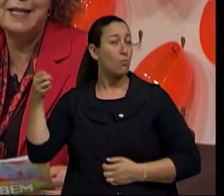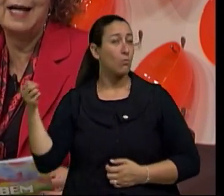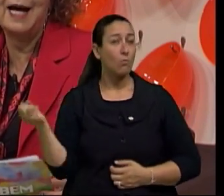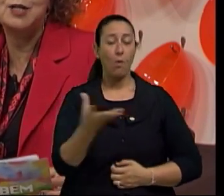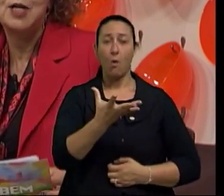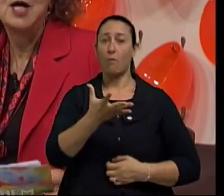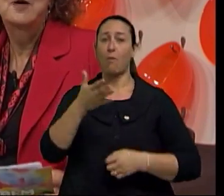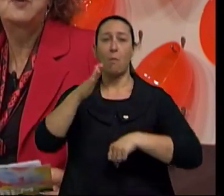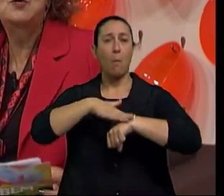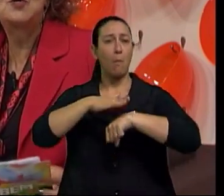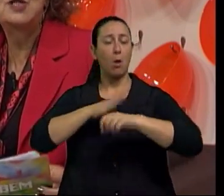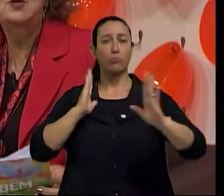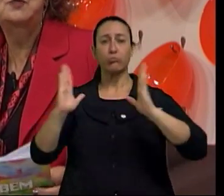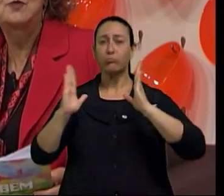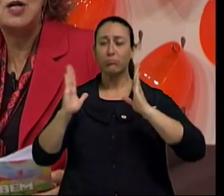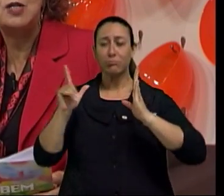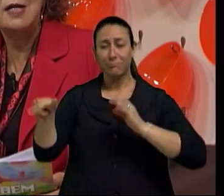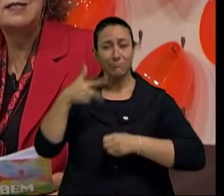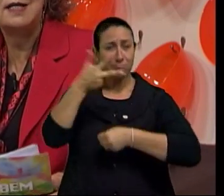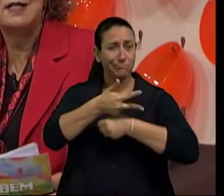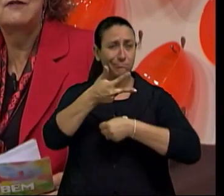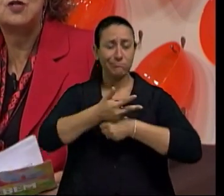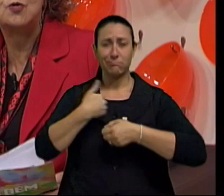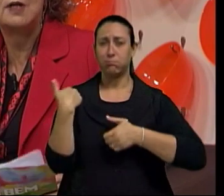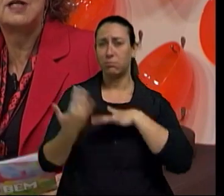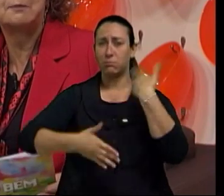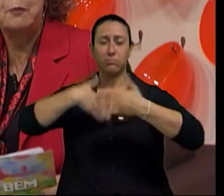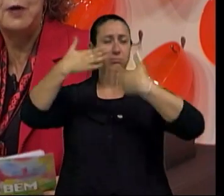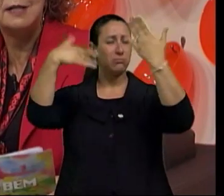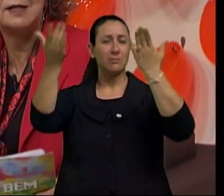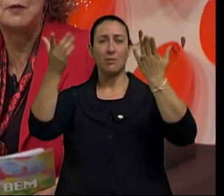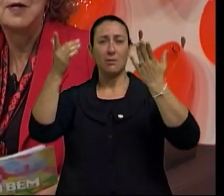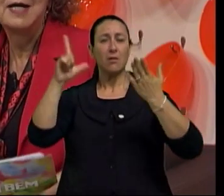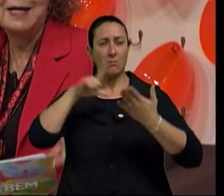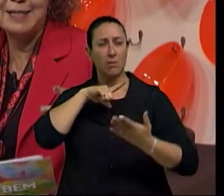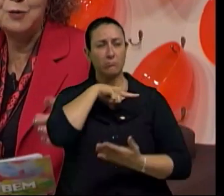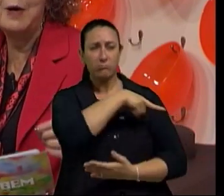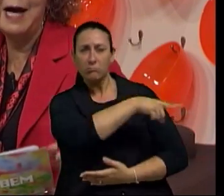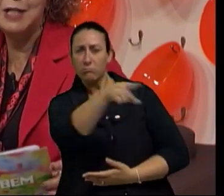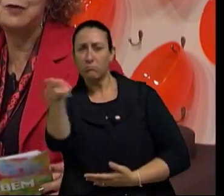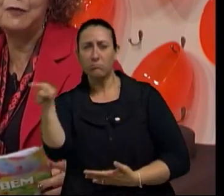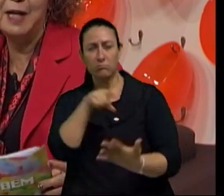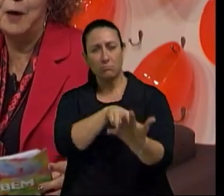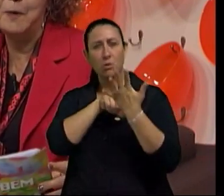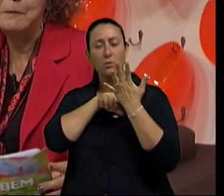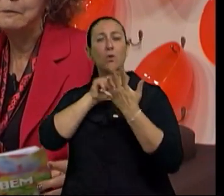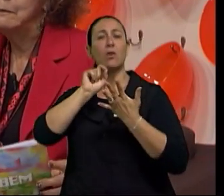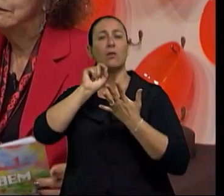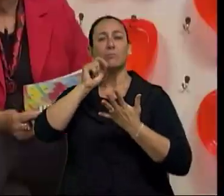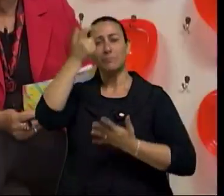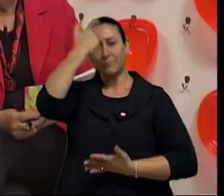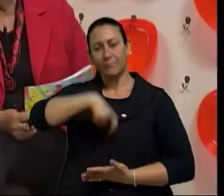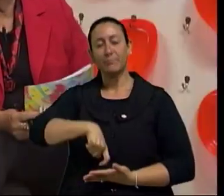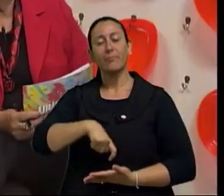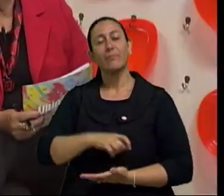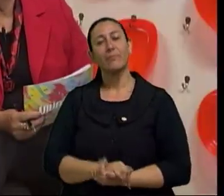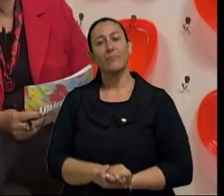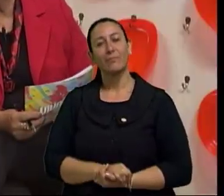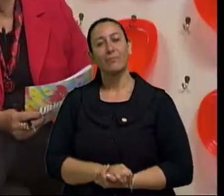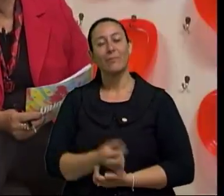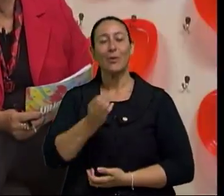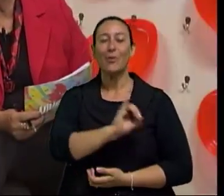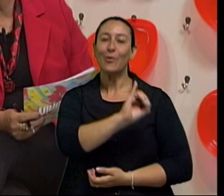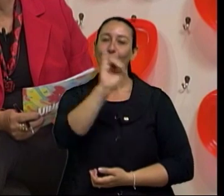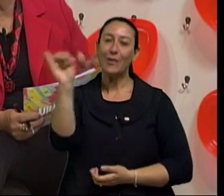da terceira idade, produzido por uma agência que teve ajuda da população na sua arte final. Olá,